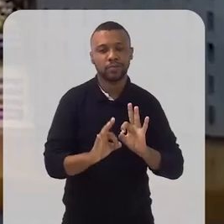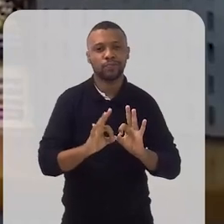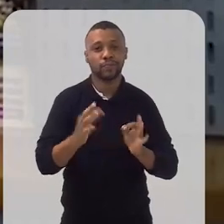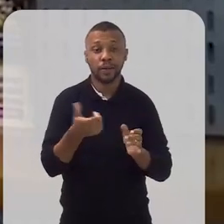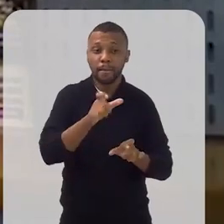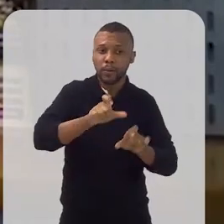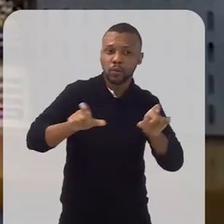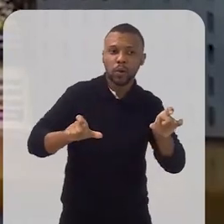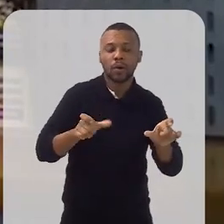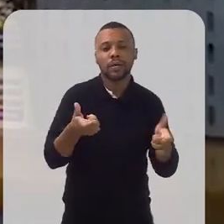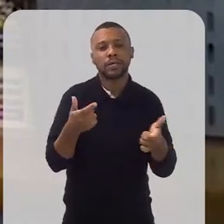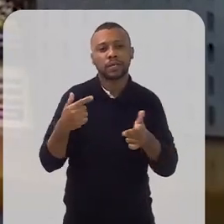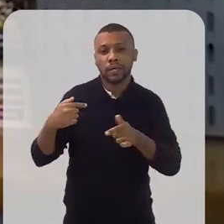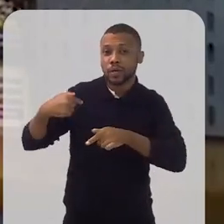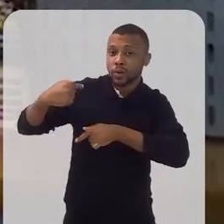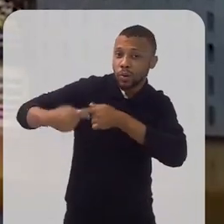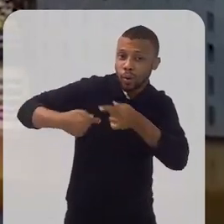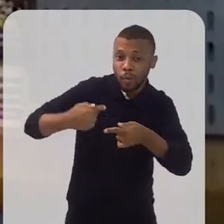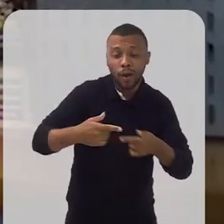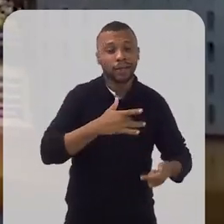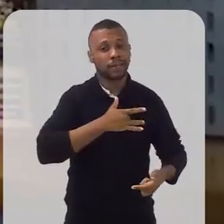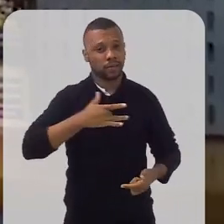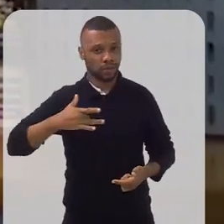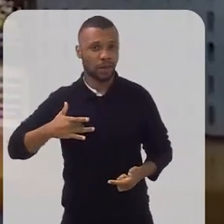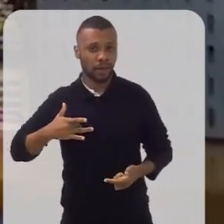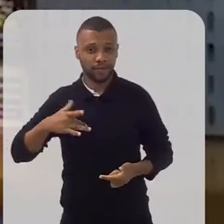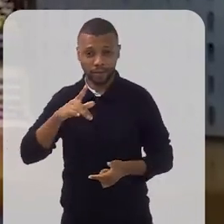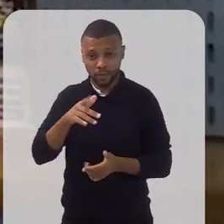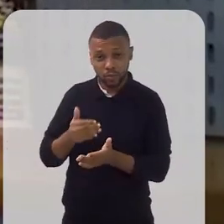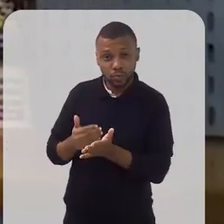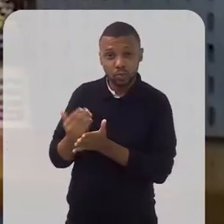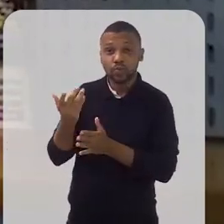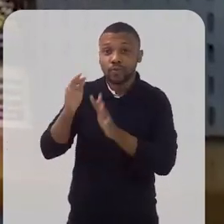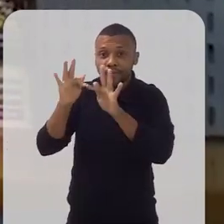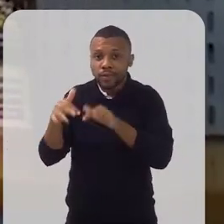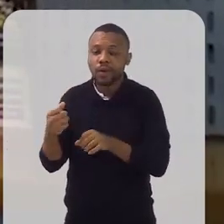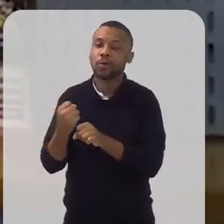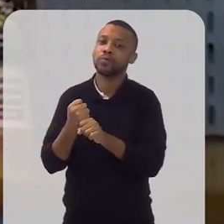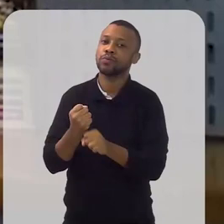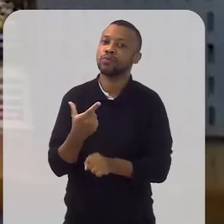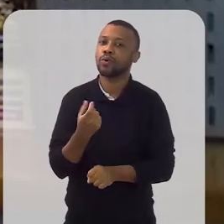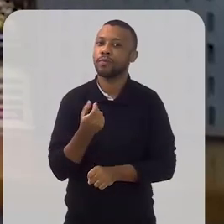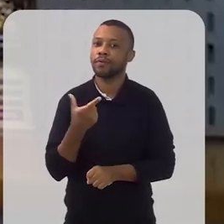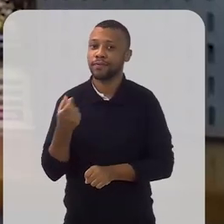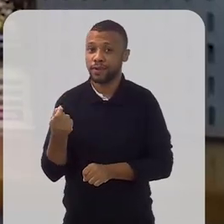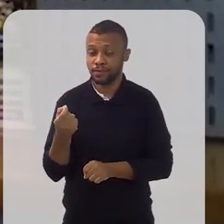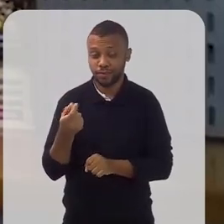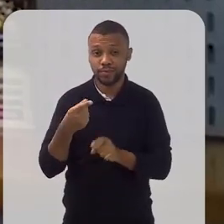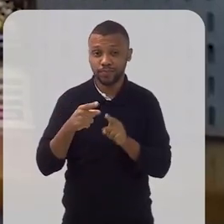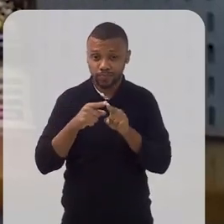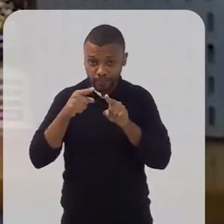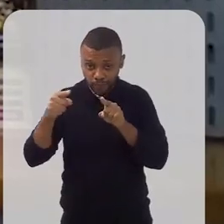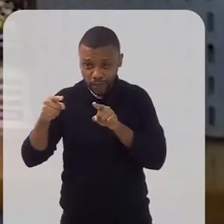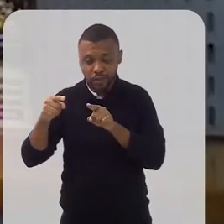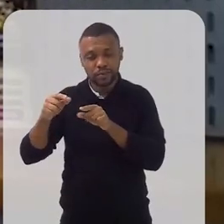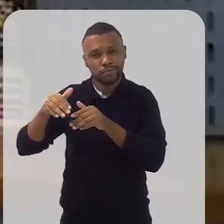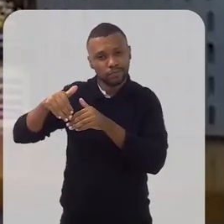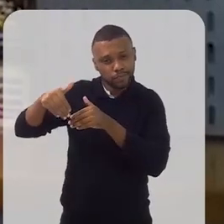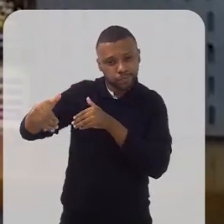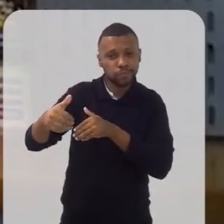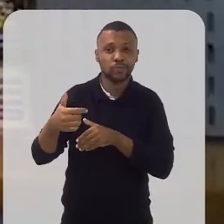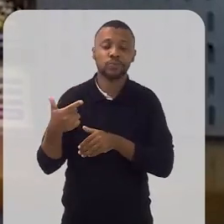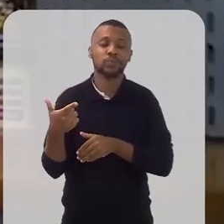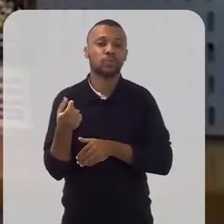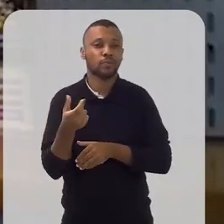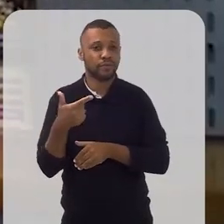Negócios Saudáveis. Ele surgiu mais ou menos ainda no final de 2020, fizemos esse projeto ao longo de 2021 e ainda continuamos a fazer.